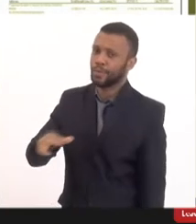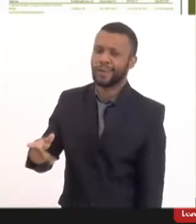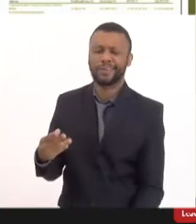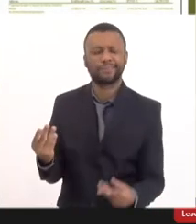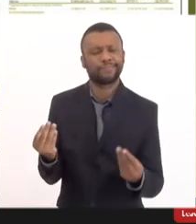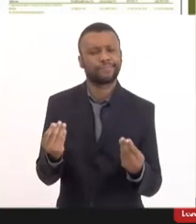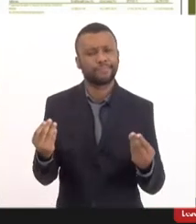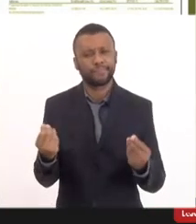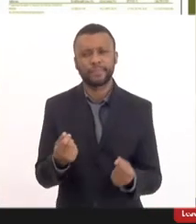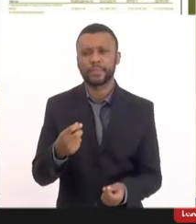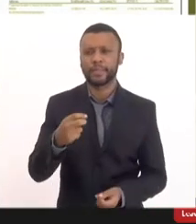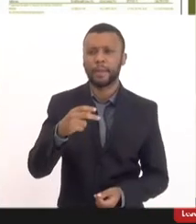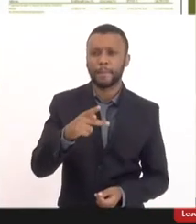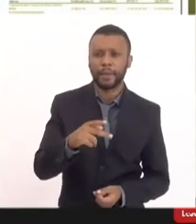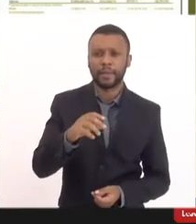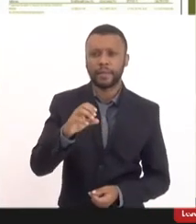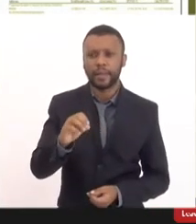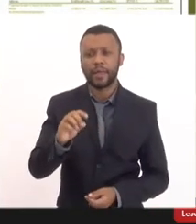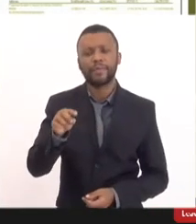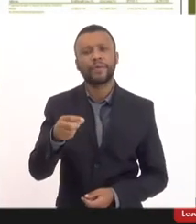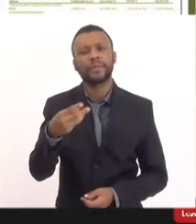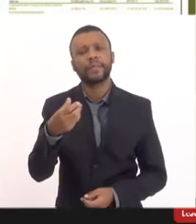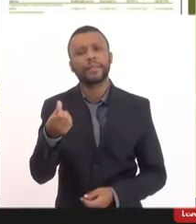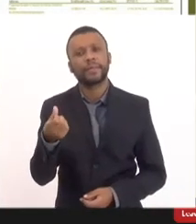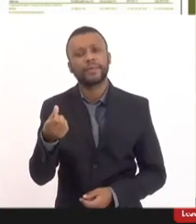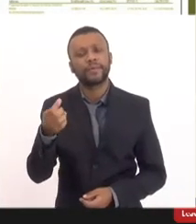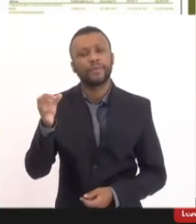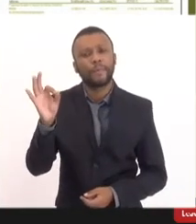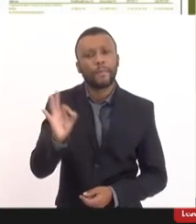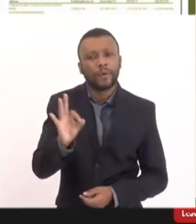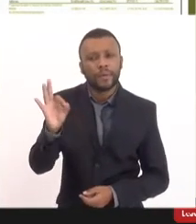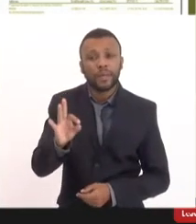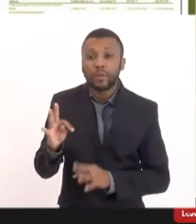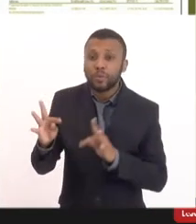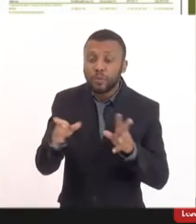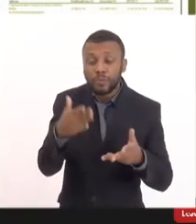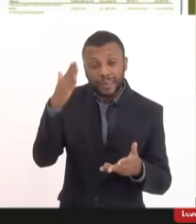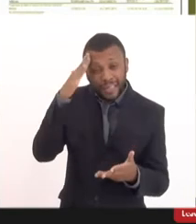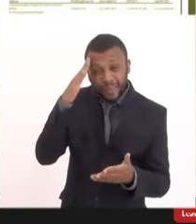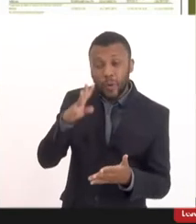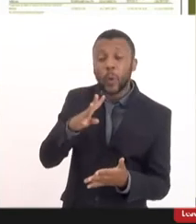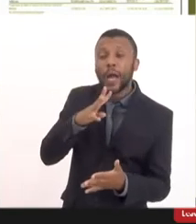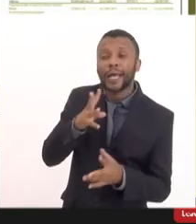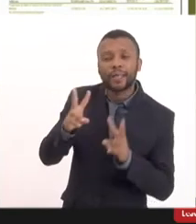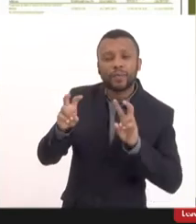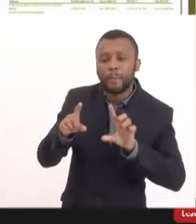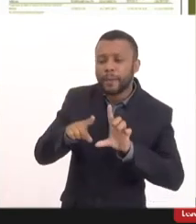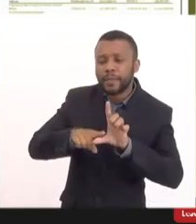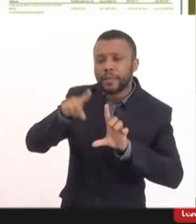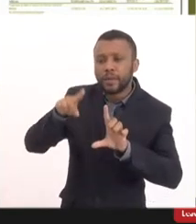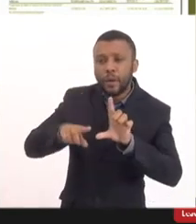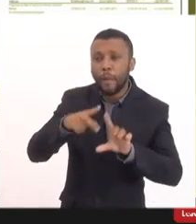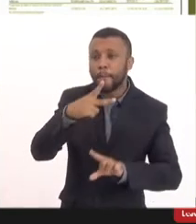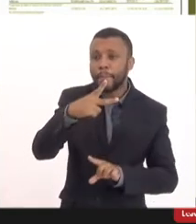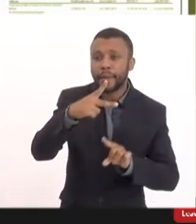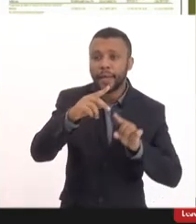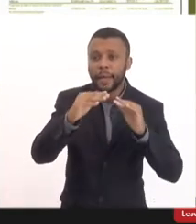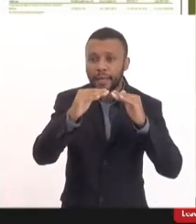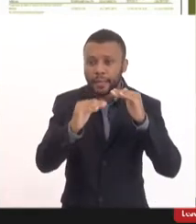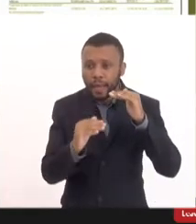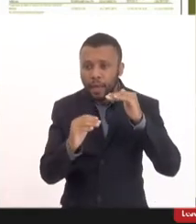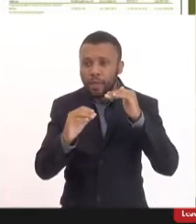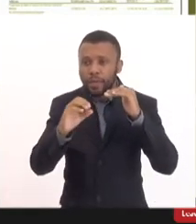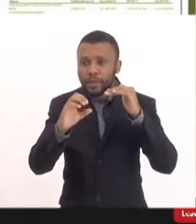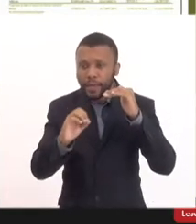P0,36% todo mundo que fez uma aulinha de biostatística sabe que se o P ele não é abaixo de 0,01